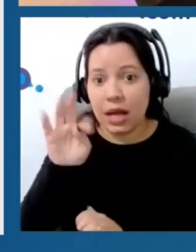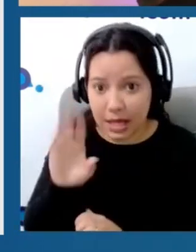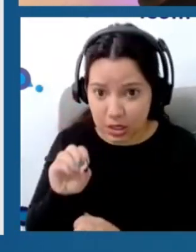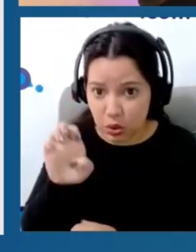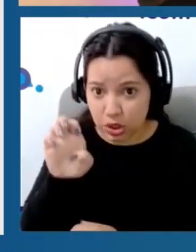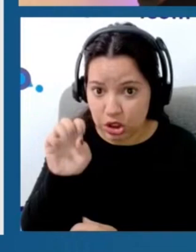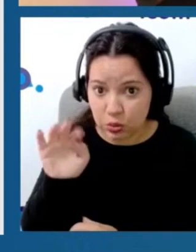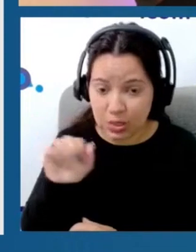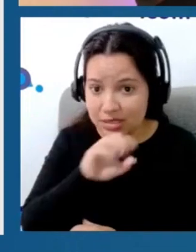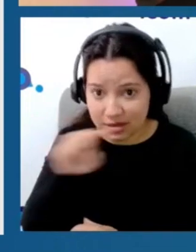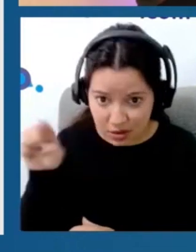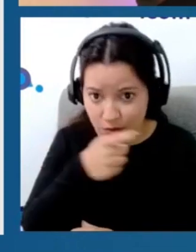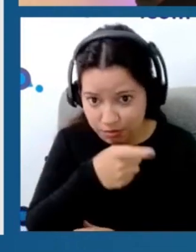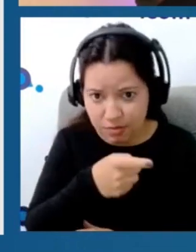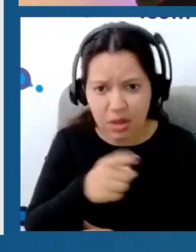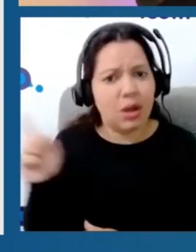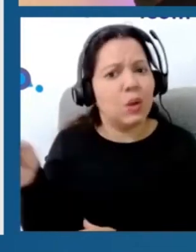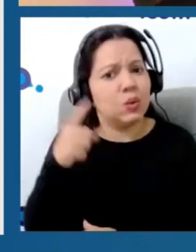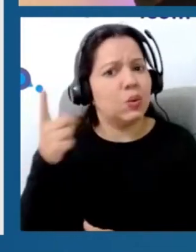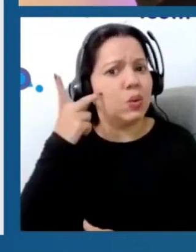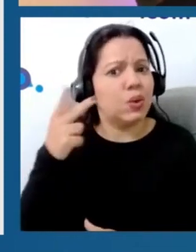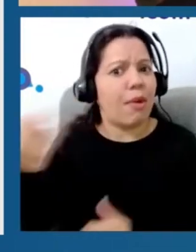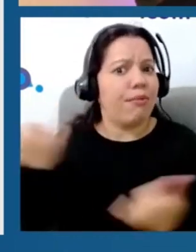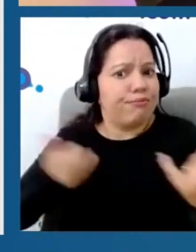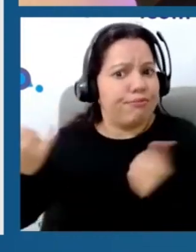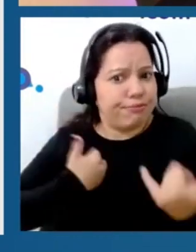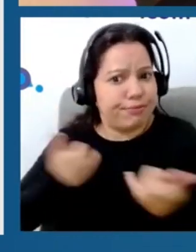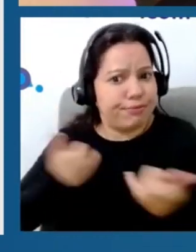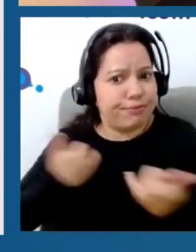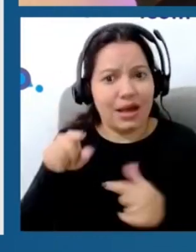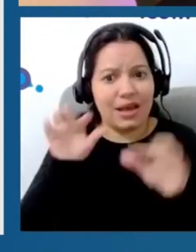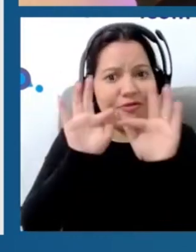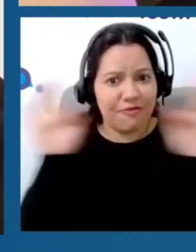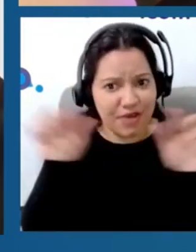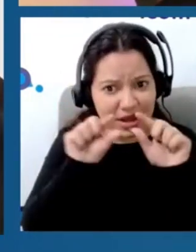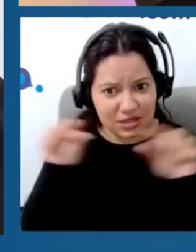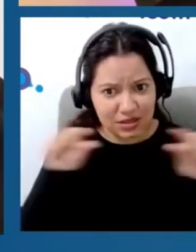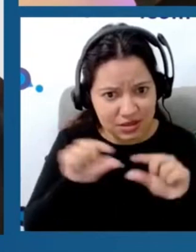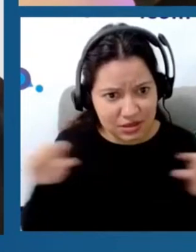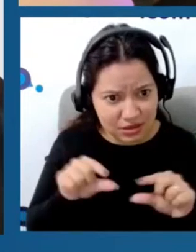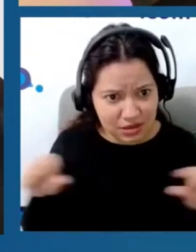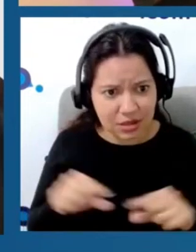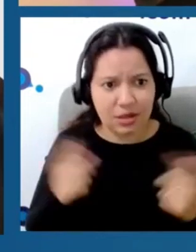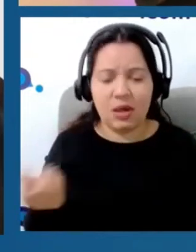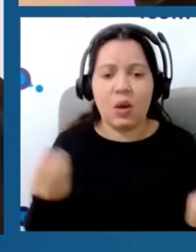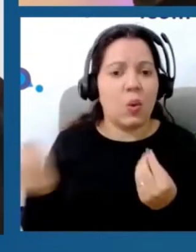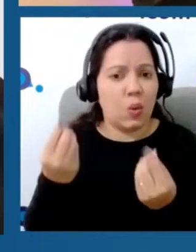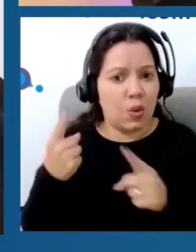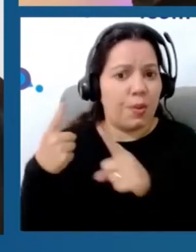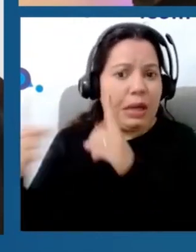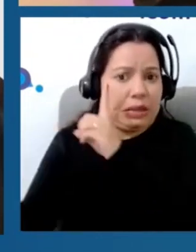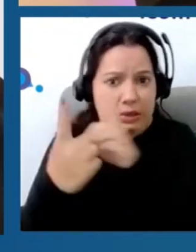Não é incomum a gente escutar algumas dessas frases que a gente se depara na prática clínica, inclusive que está